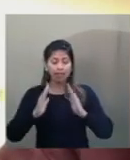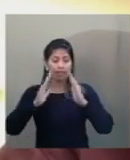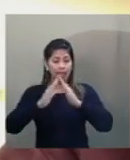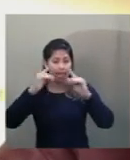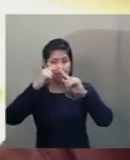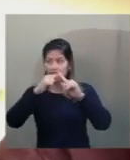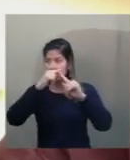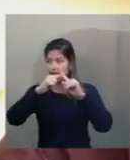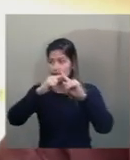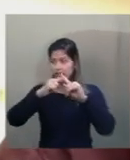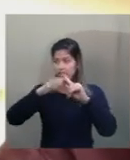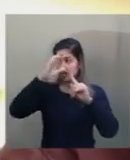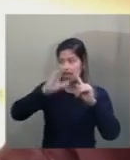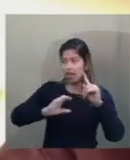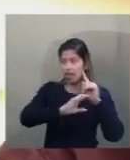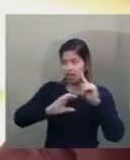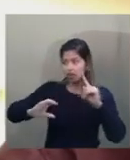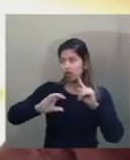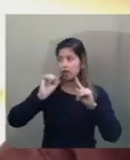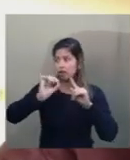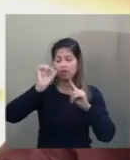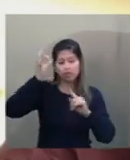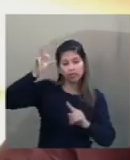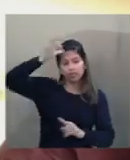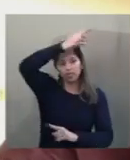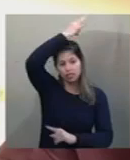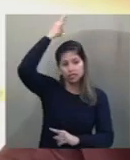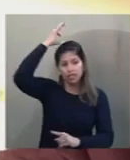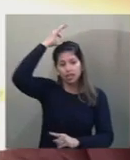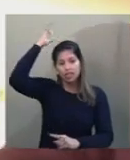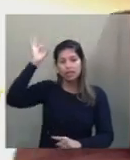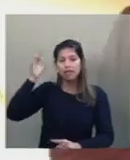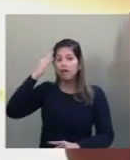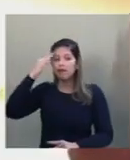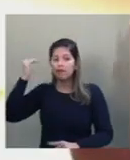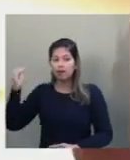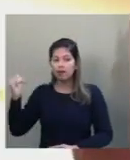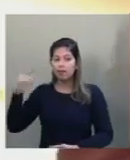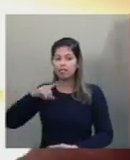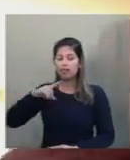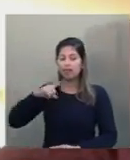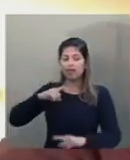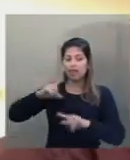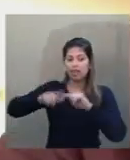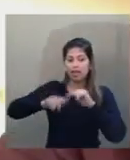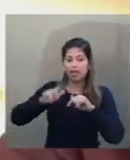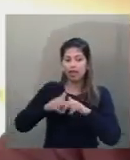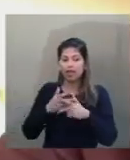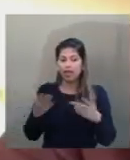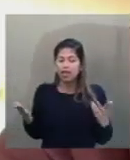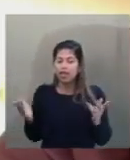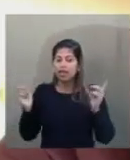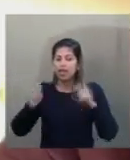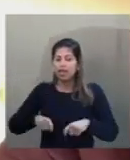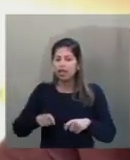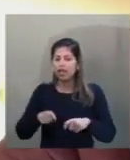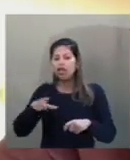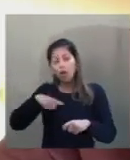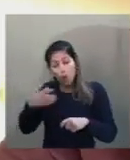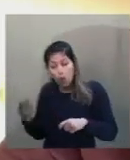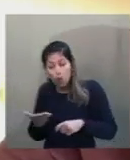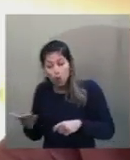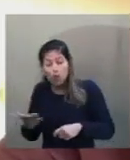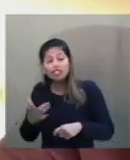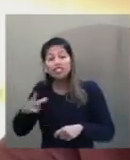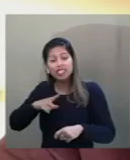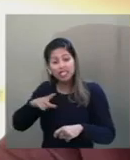é registrado, inclusive, pelas fontes enciclopédicas de hoje em dia,